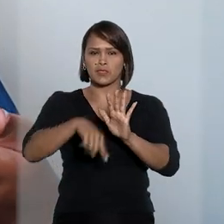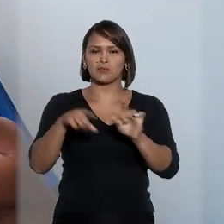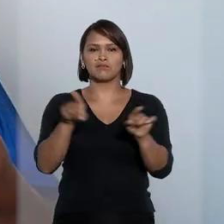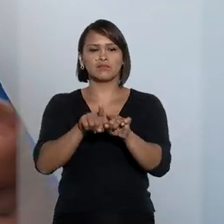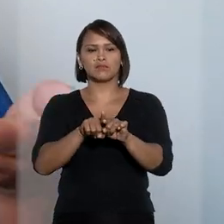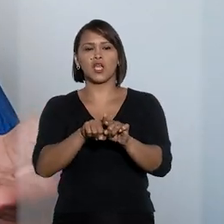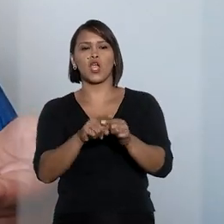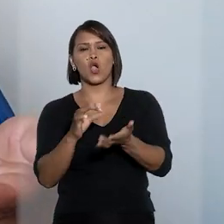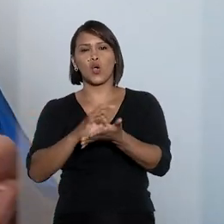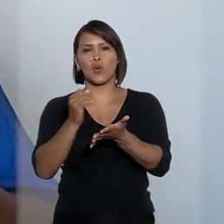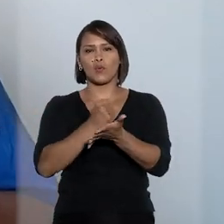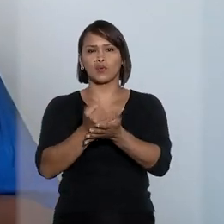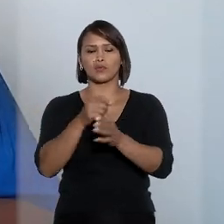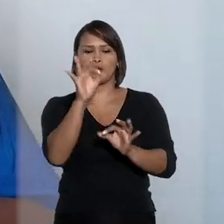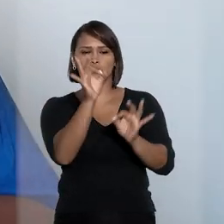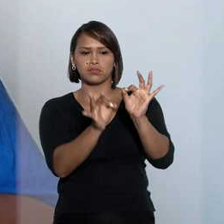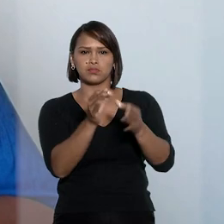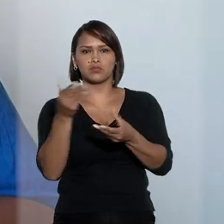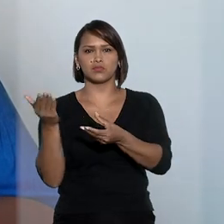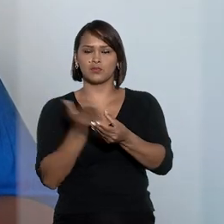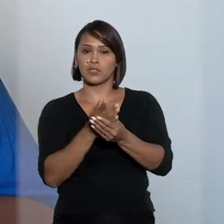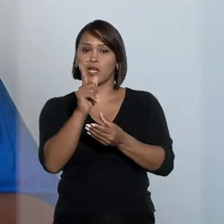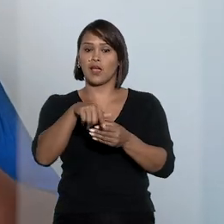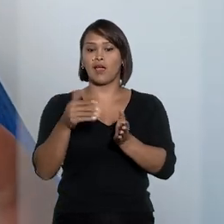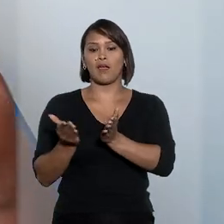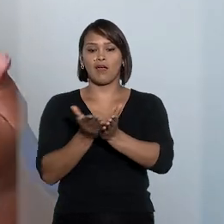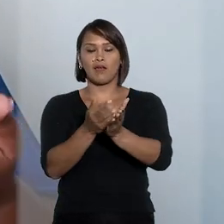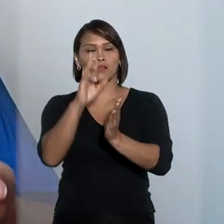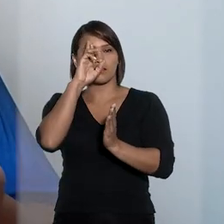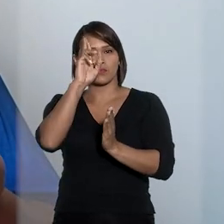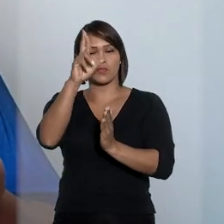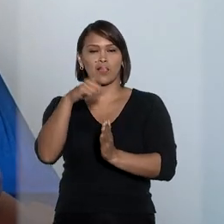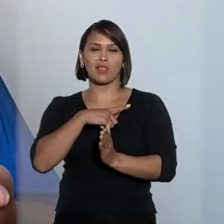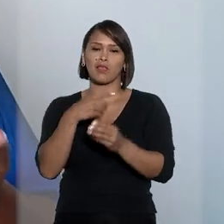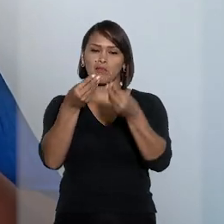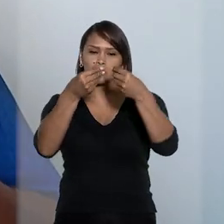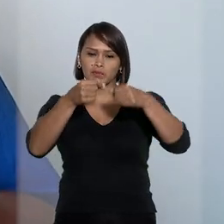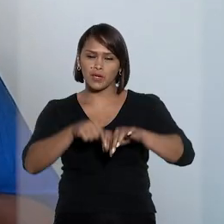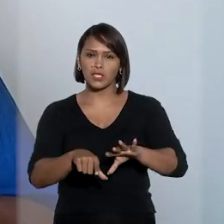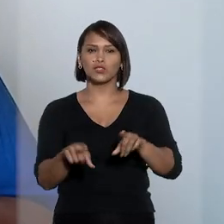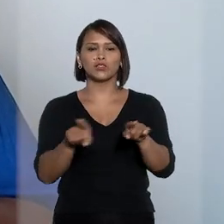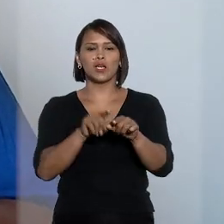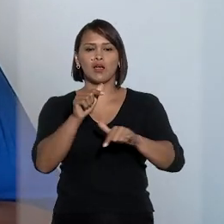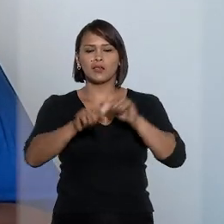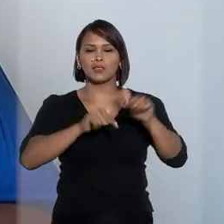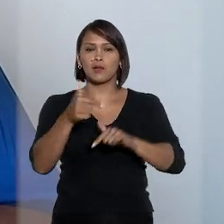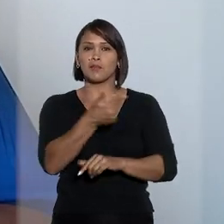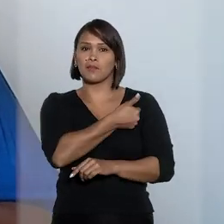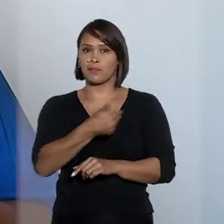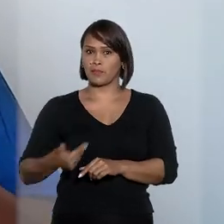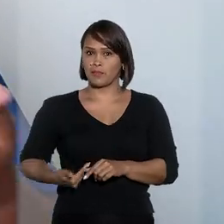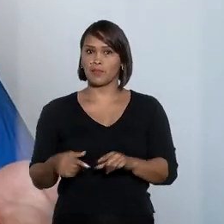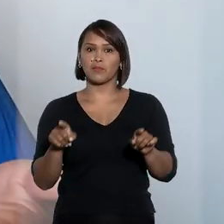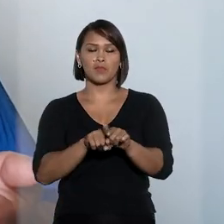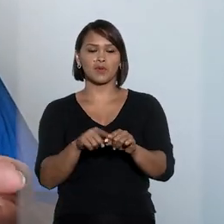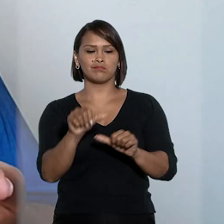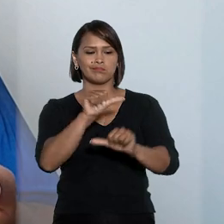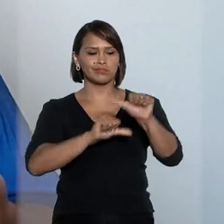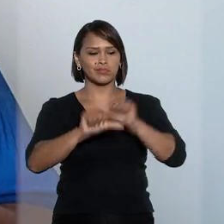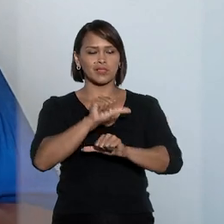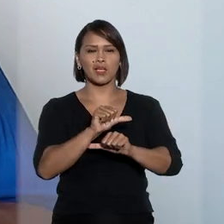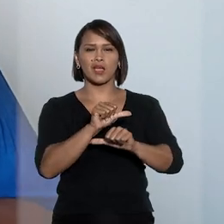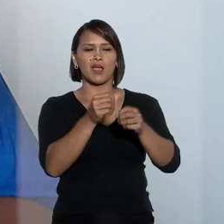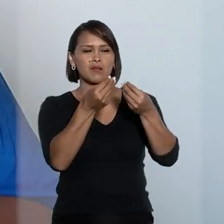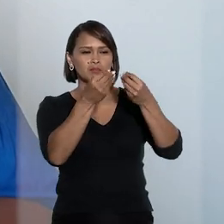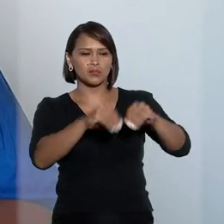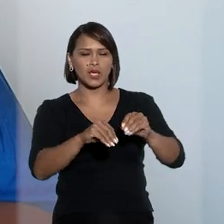contrato discutido na ação. Segundo a Autoridade Portuária, a suspensão acarreta prejuízo à prestação do serviço público e poderia gerar